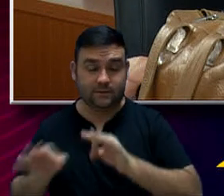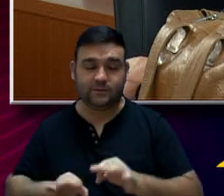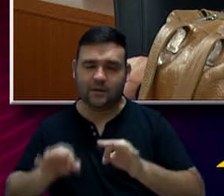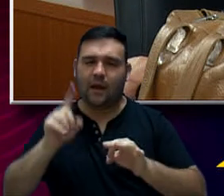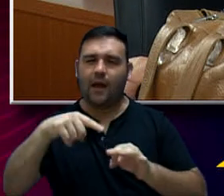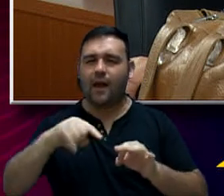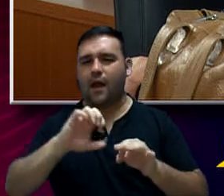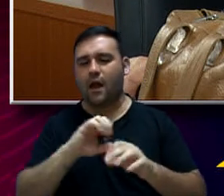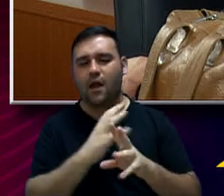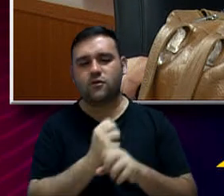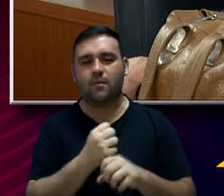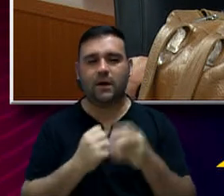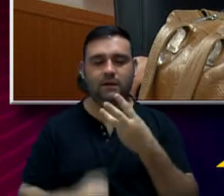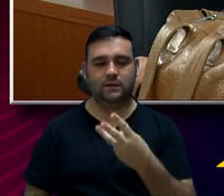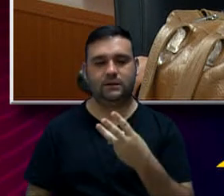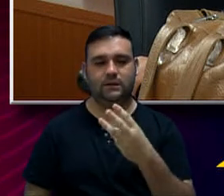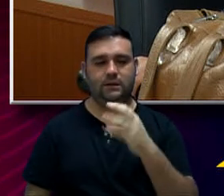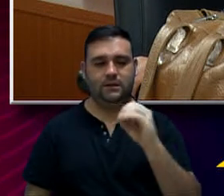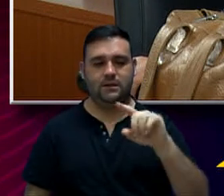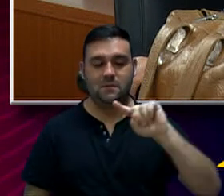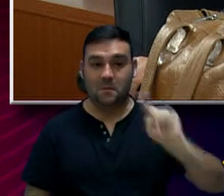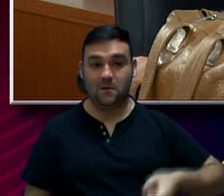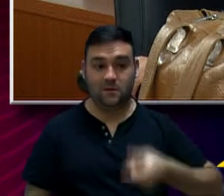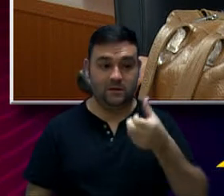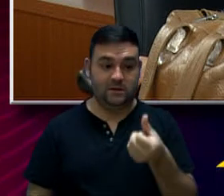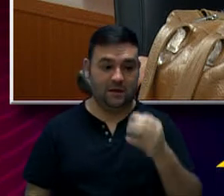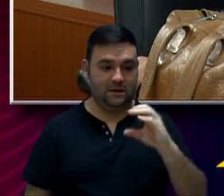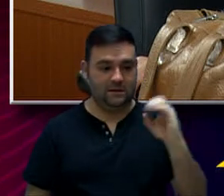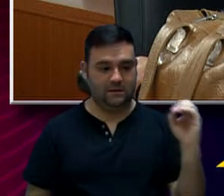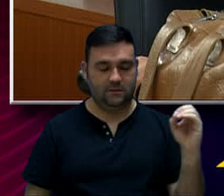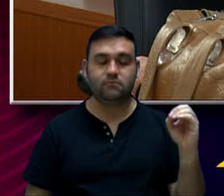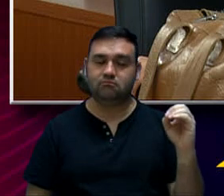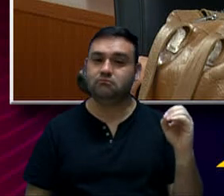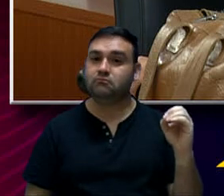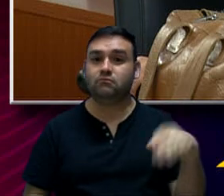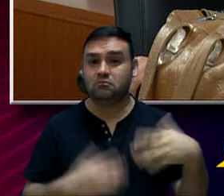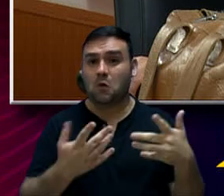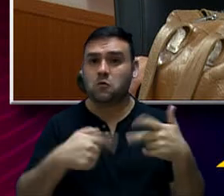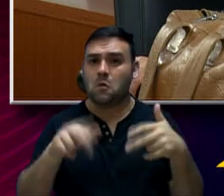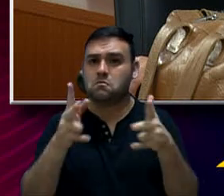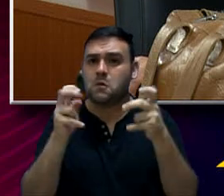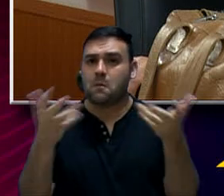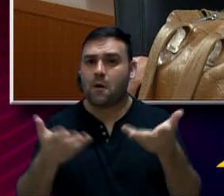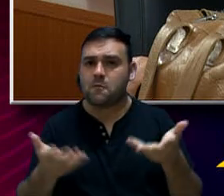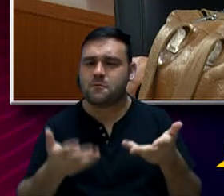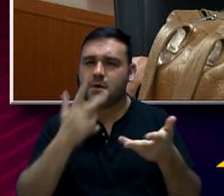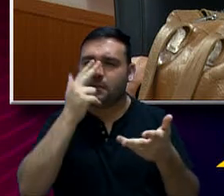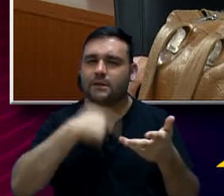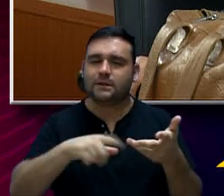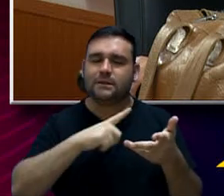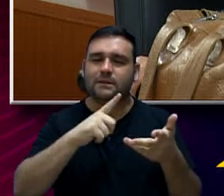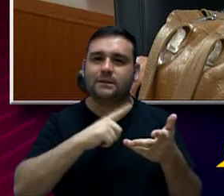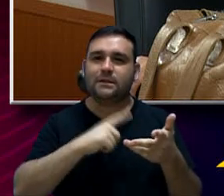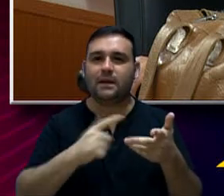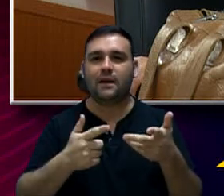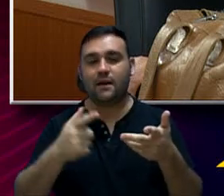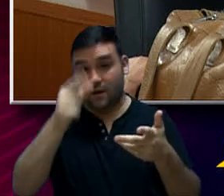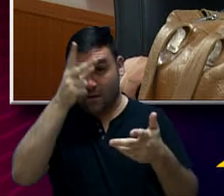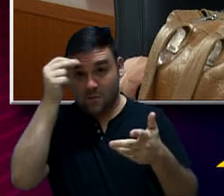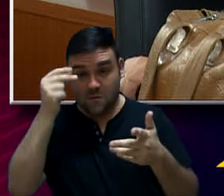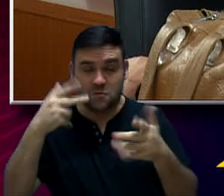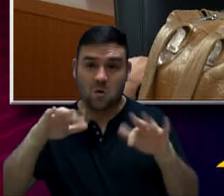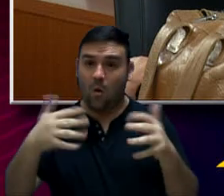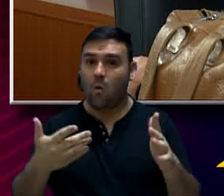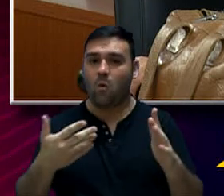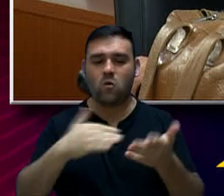consolidam 300 milhões e seiscentos e vinte e seis. Vejam que nós, nós digo, a administração direta e indireta está